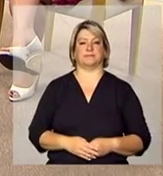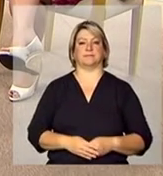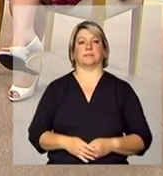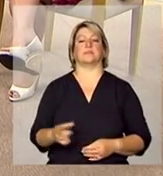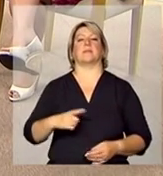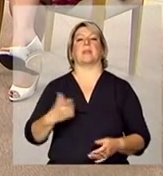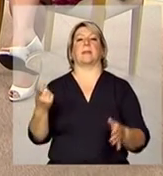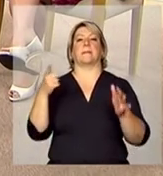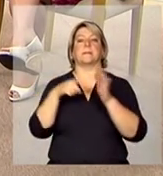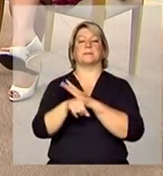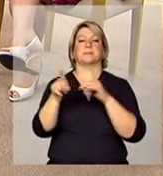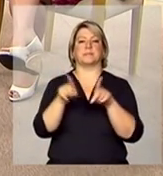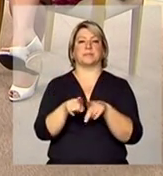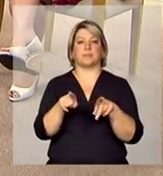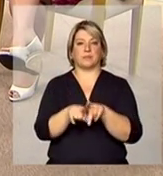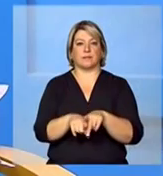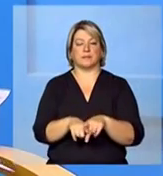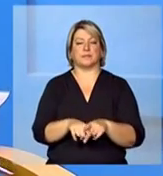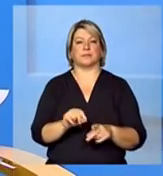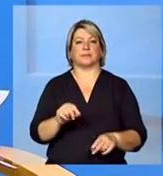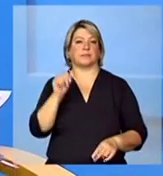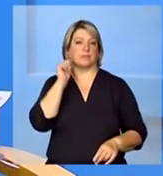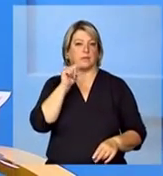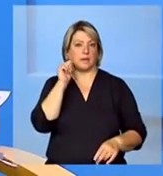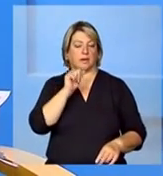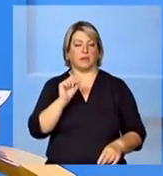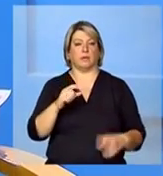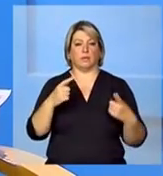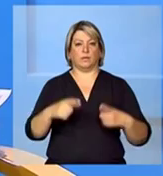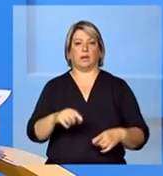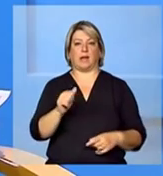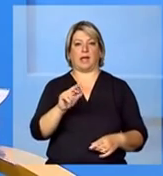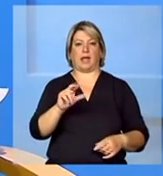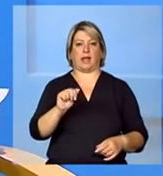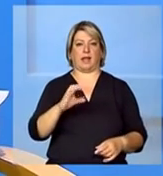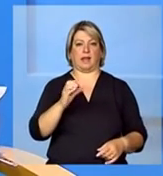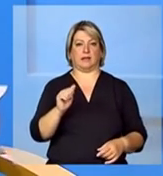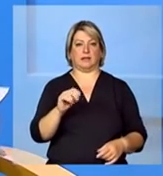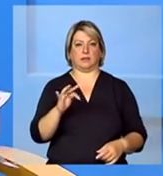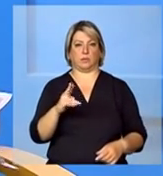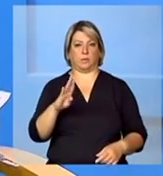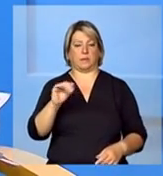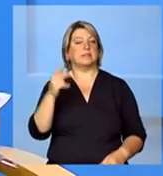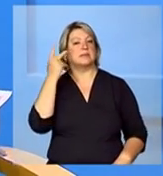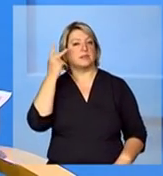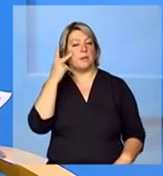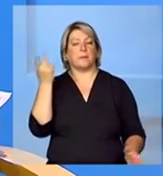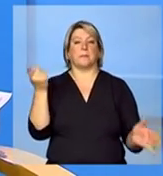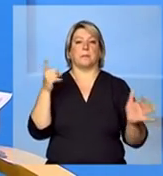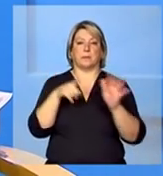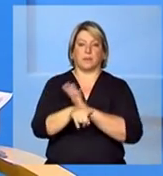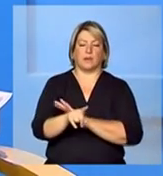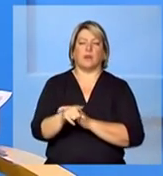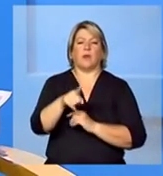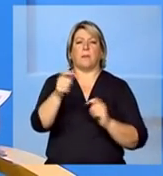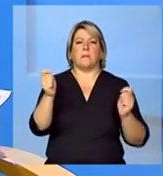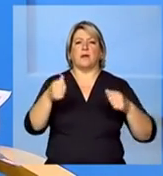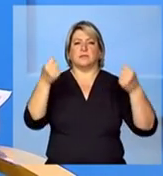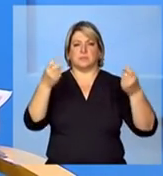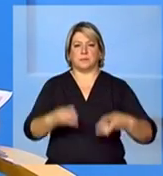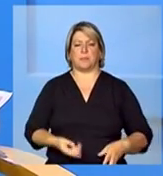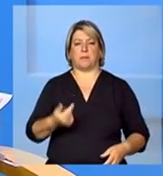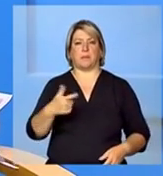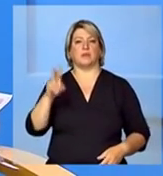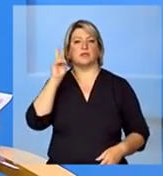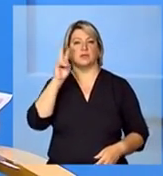diretora regional de assistência de desenvolvimento social de Arassatuba em São Paulo vocês poderiam falar um pouco mais sobre o atendimento